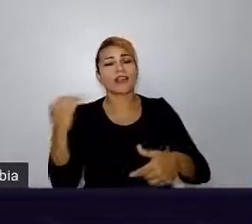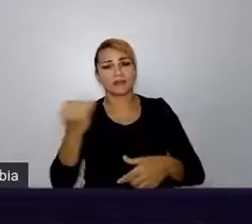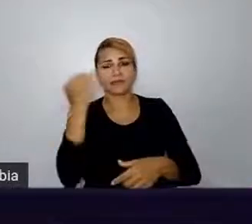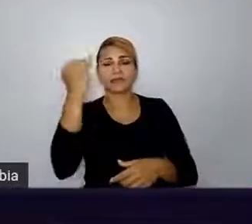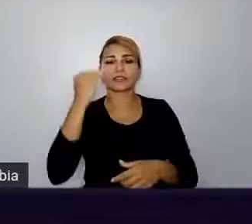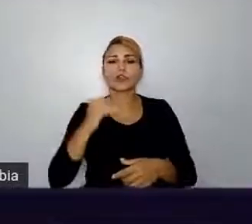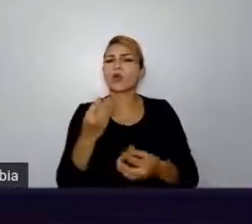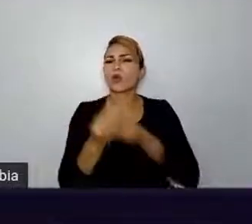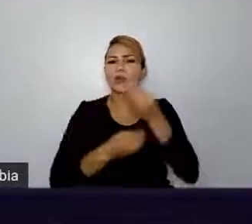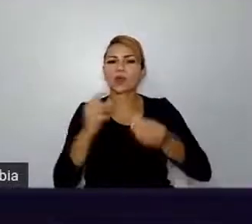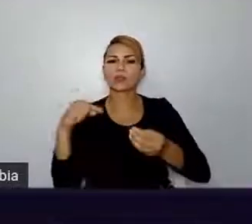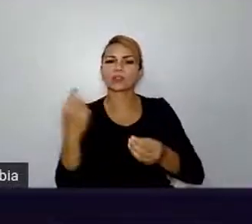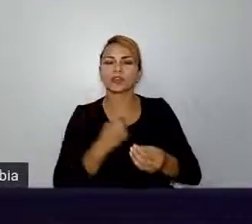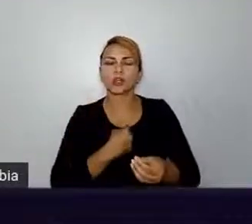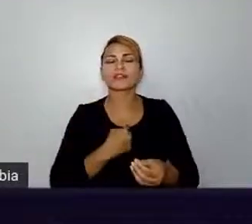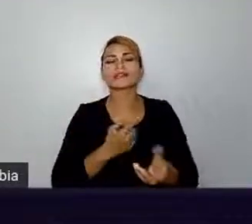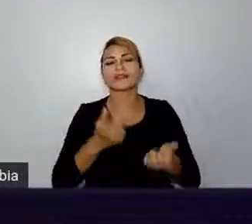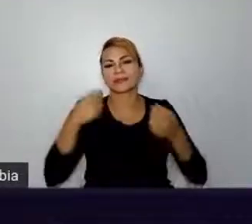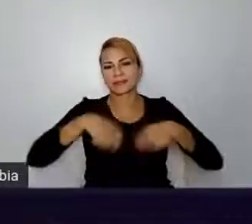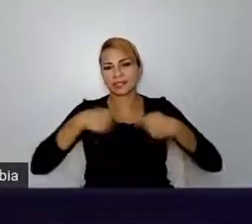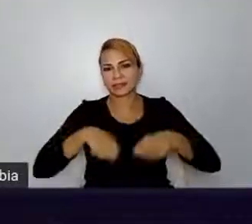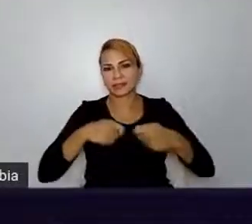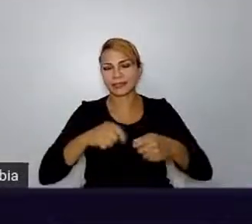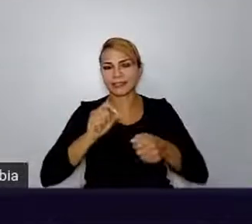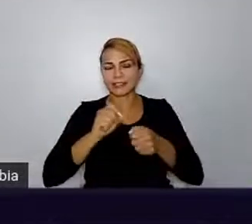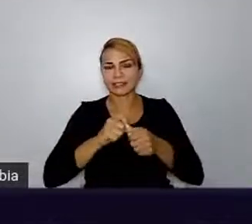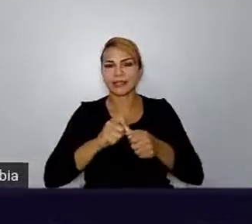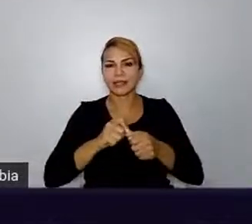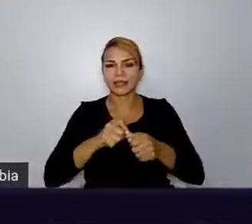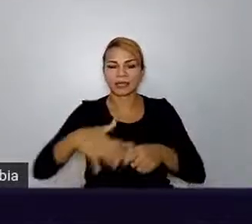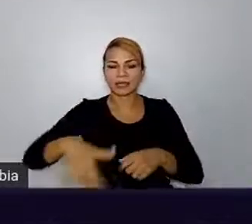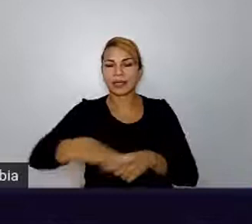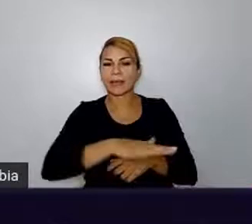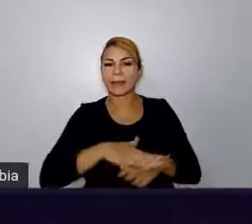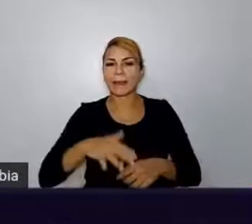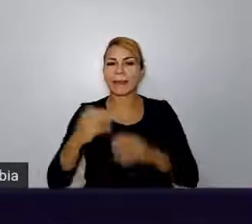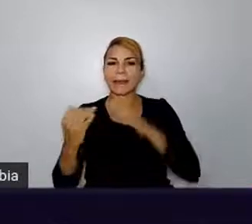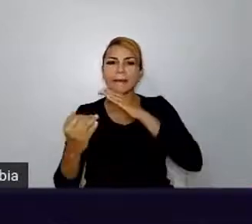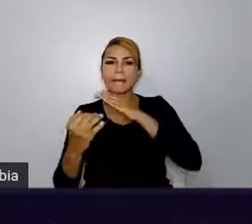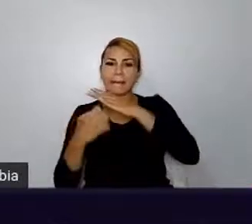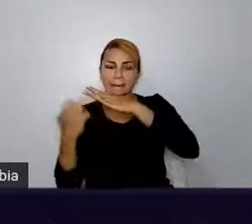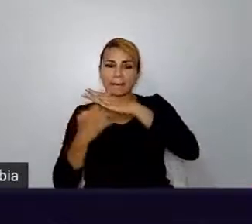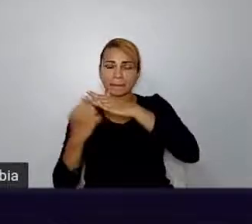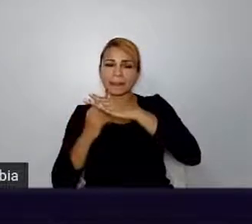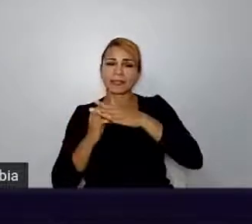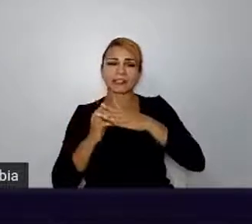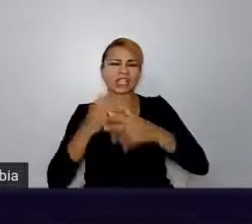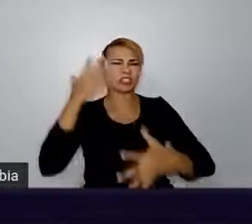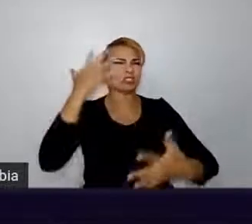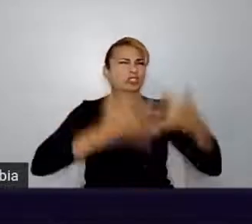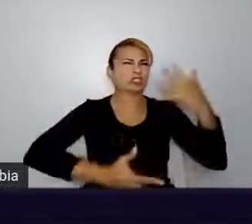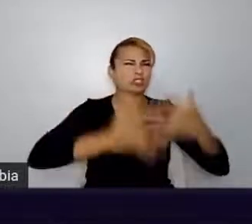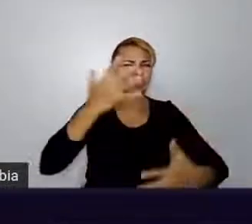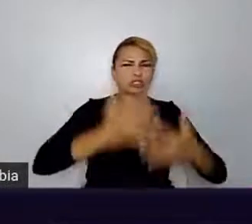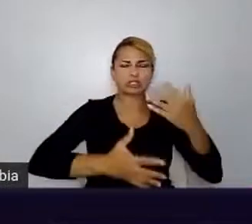comunicativo quando a empresa como um todo é tudo complicado nesse aspecto? Pergunta, Ana Paula.